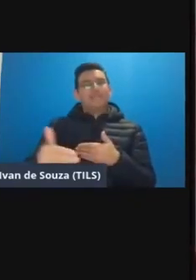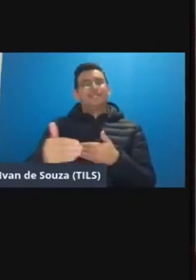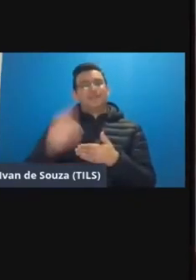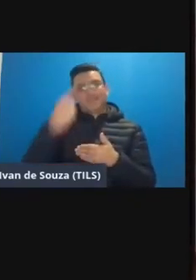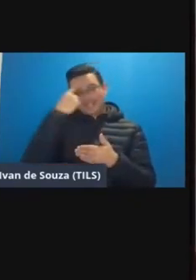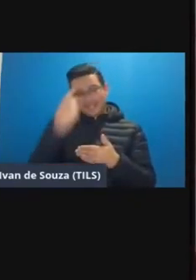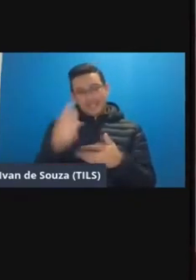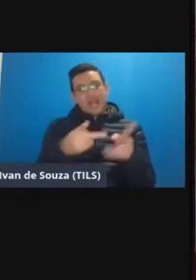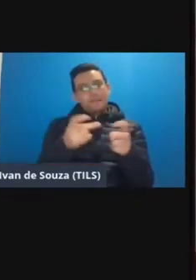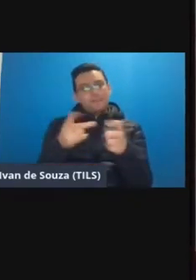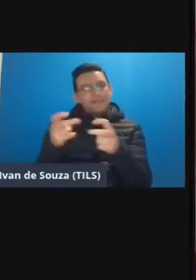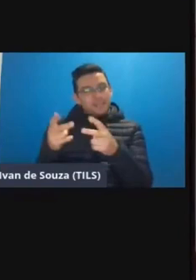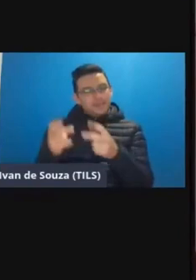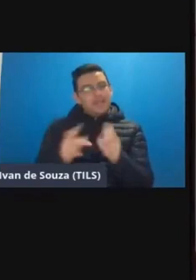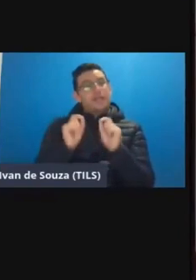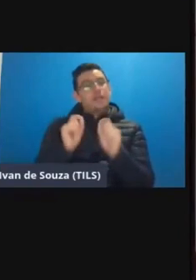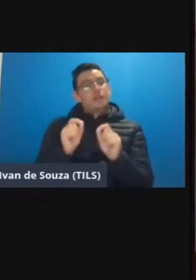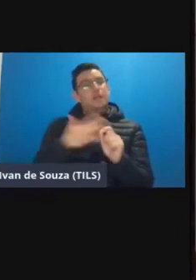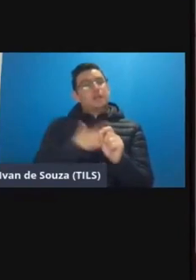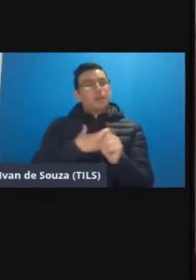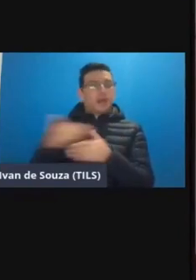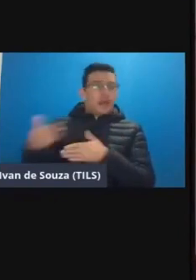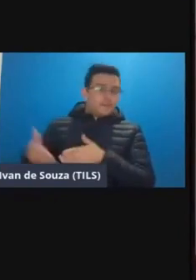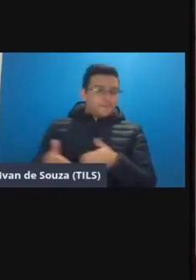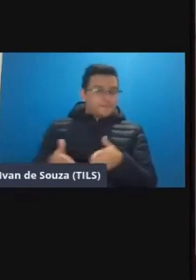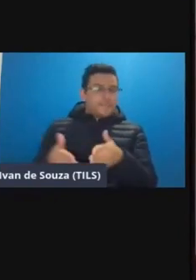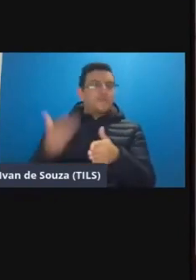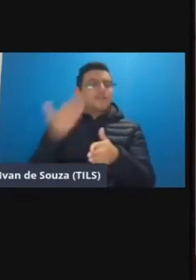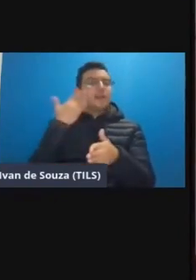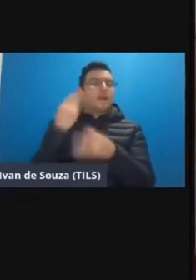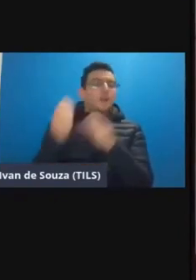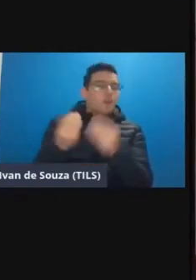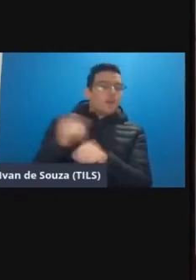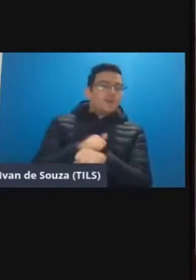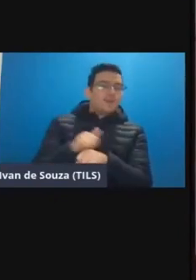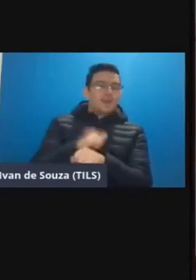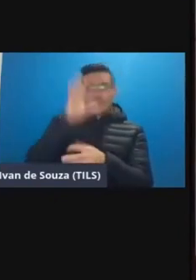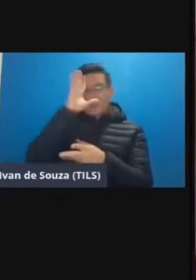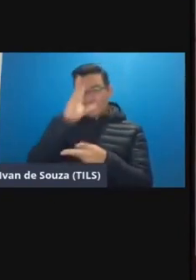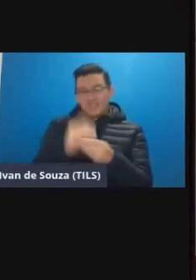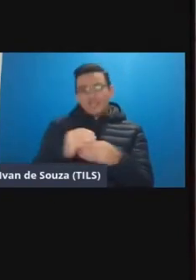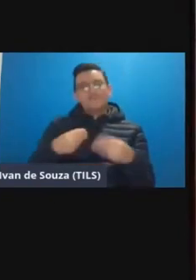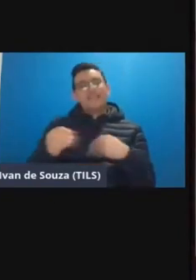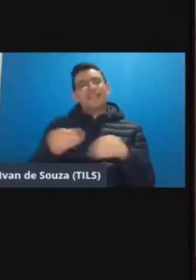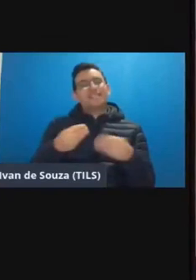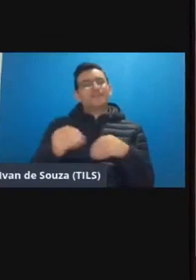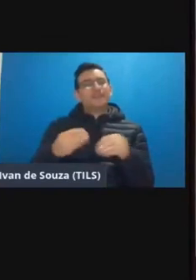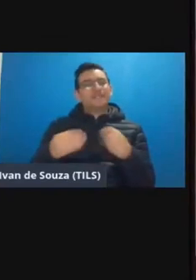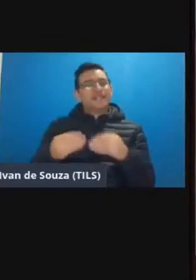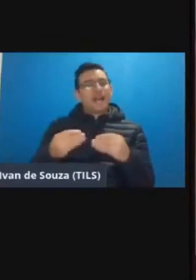é olhar para esse meu percurso e saber dosar entender flexibilizar para